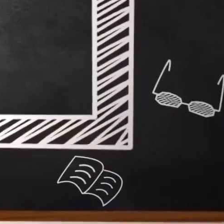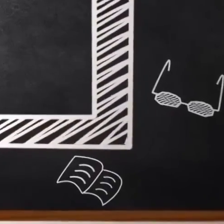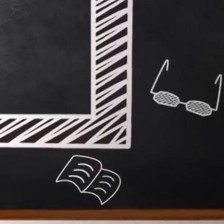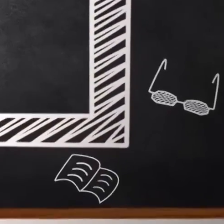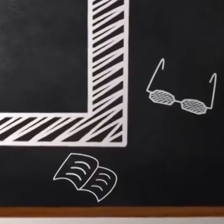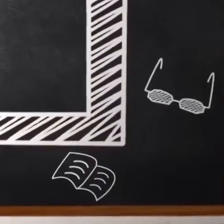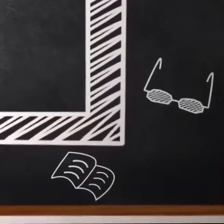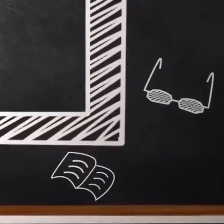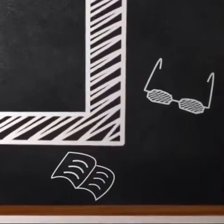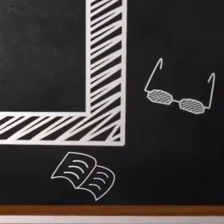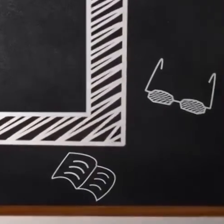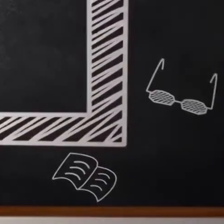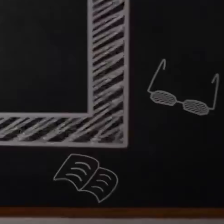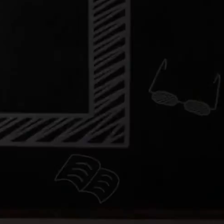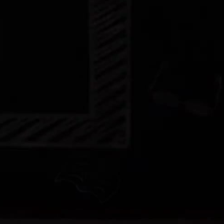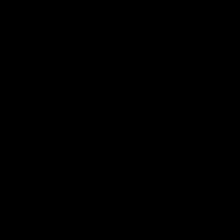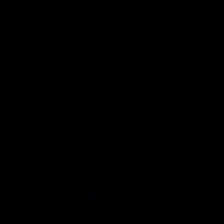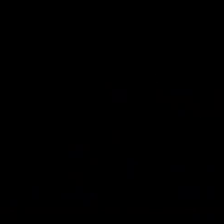Até a próxima